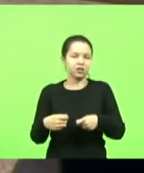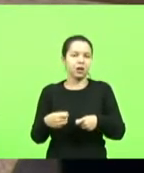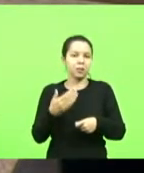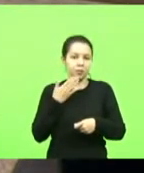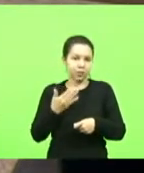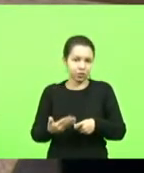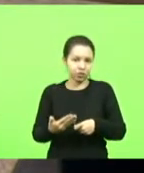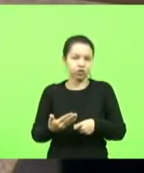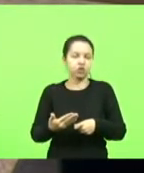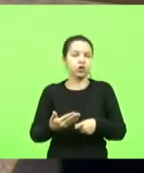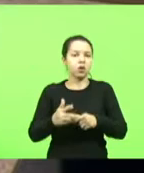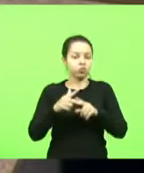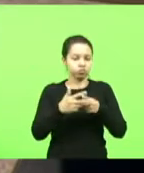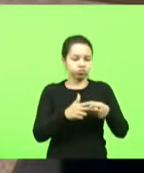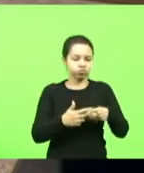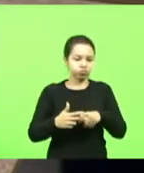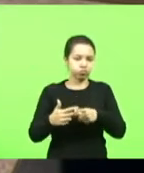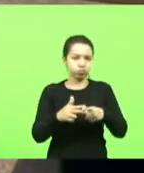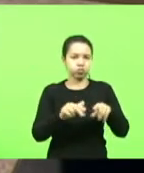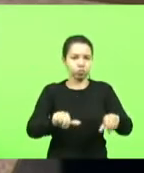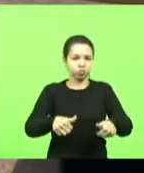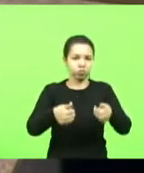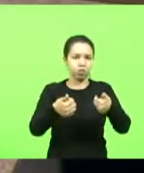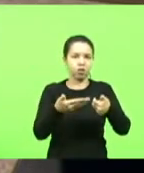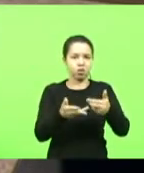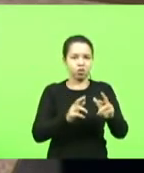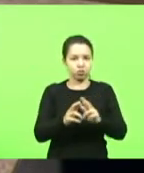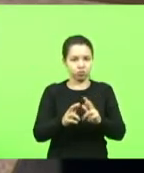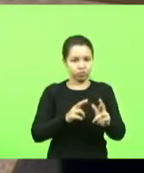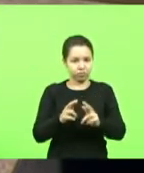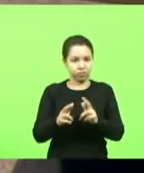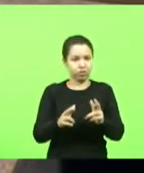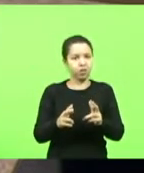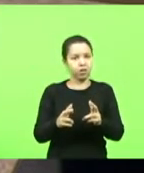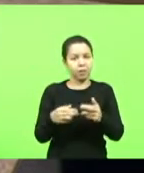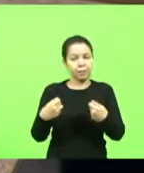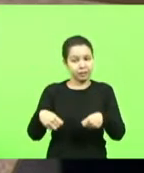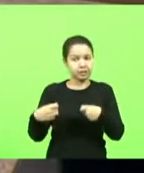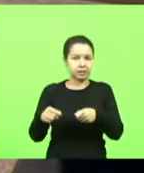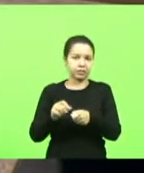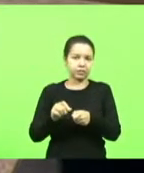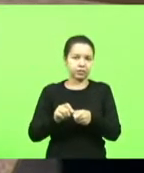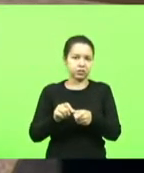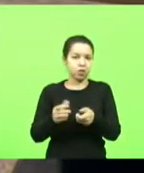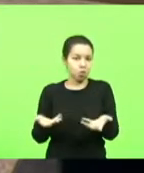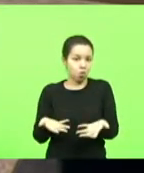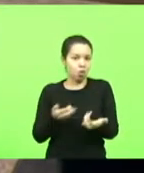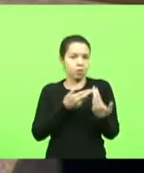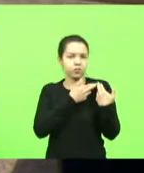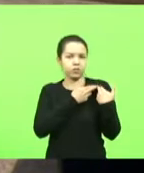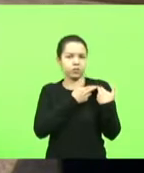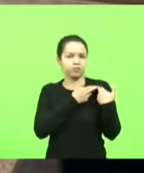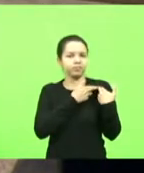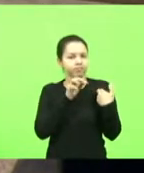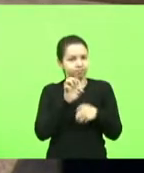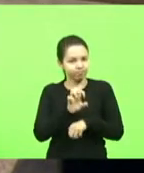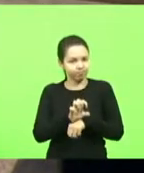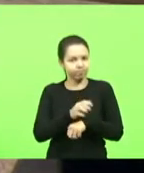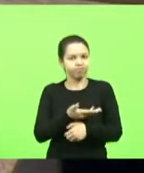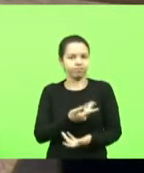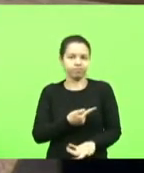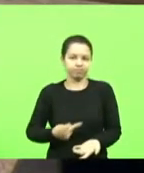não resolve já que não vai para um lado nem para outro tem que fazer alguém tem que fazer hoje a responsabilidade é do Estado então o Estado tem que fazer essa